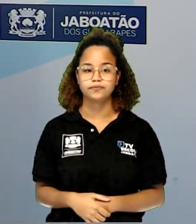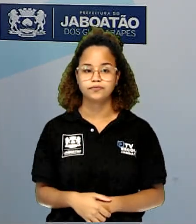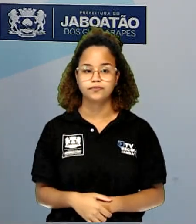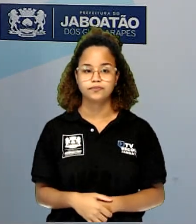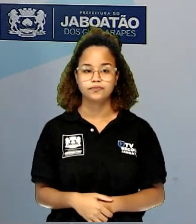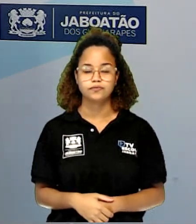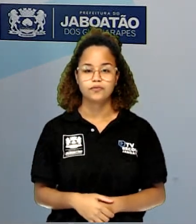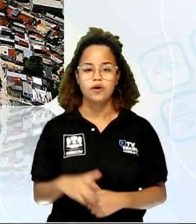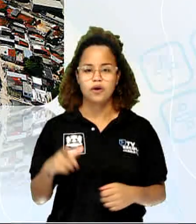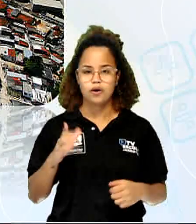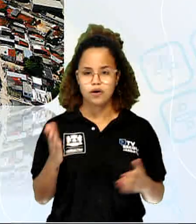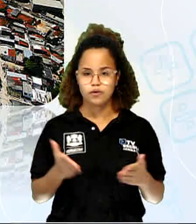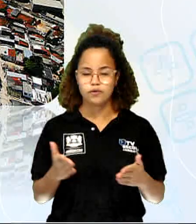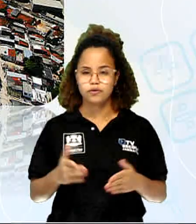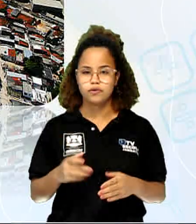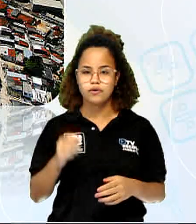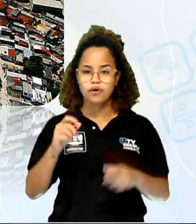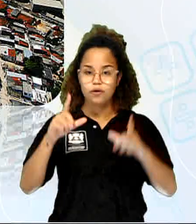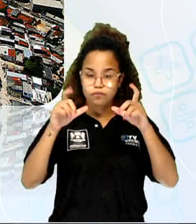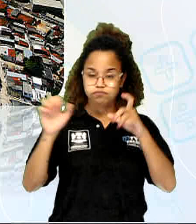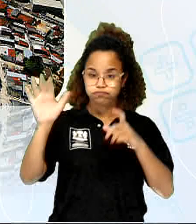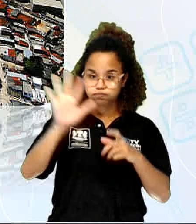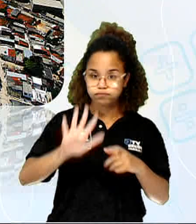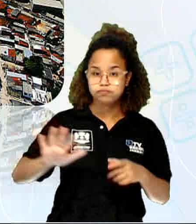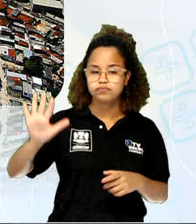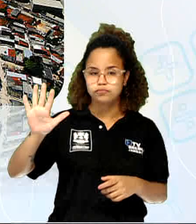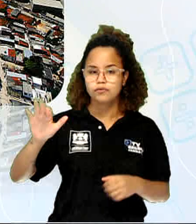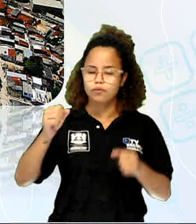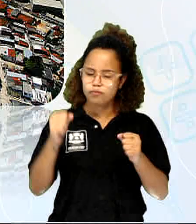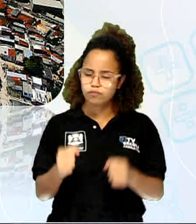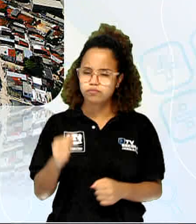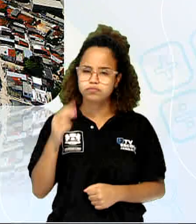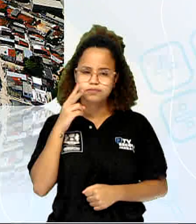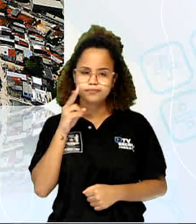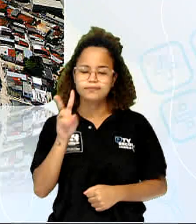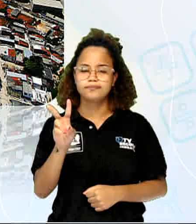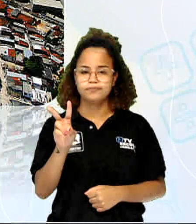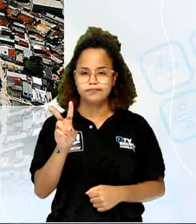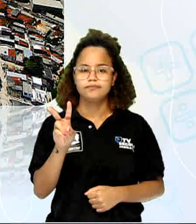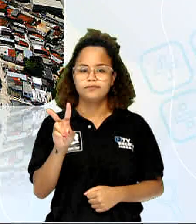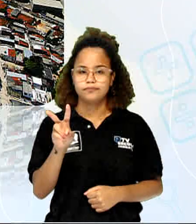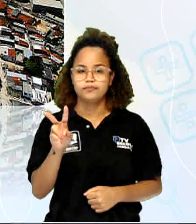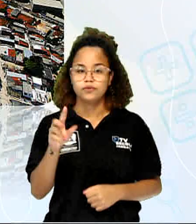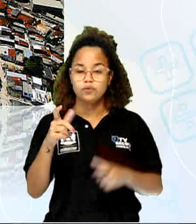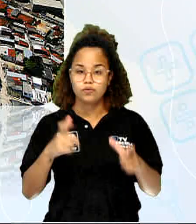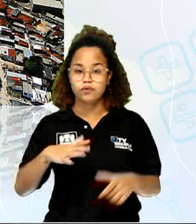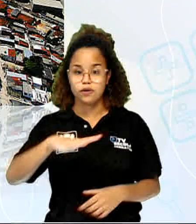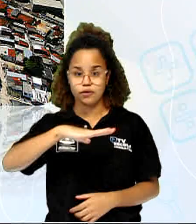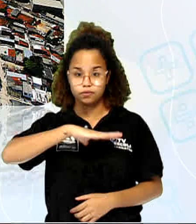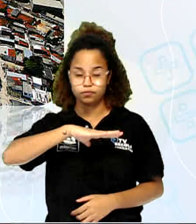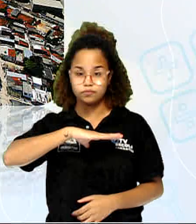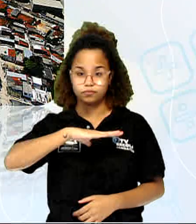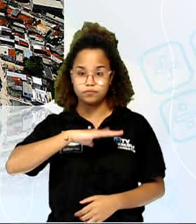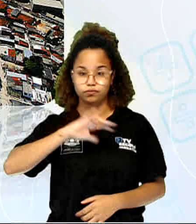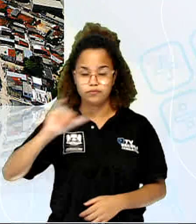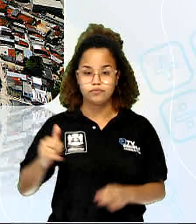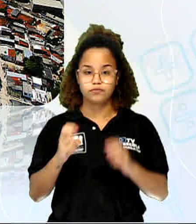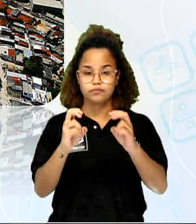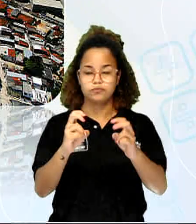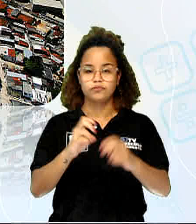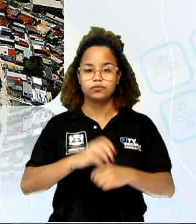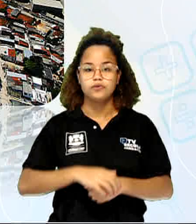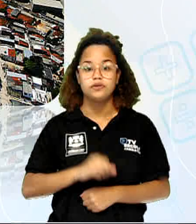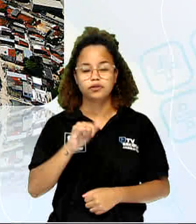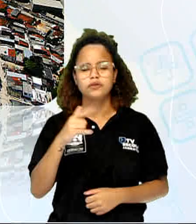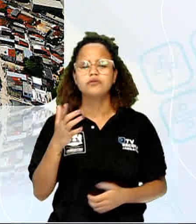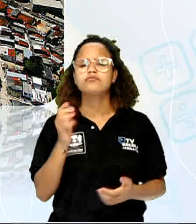Coloquei uma foto aí pra que vocês pudessem visualizar a parte urbana do Jaboatão. Quem sabe que